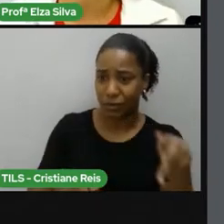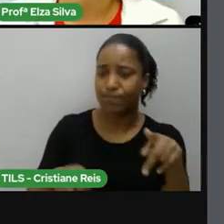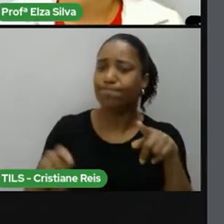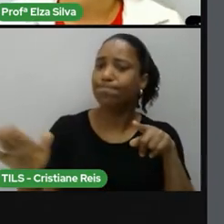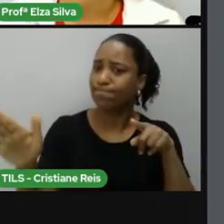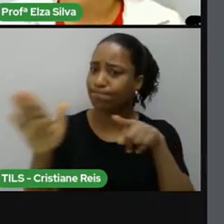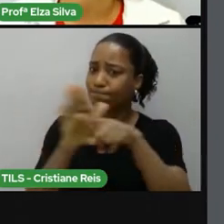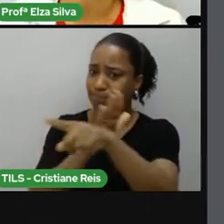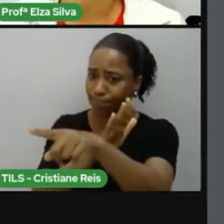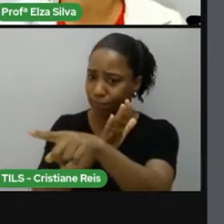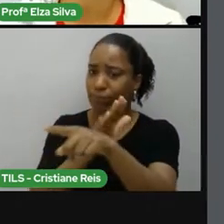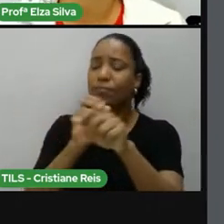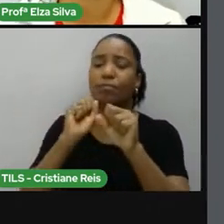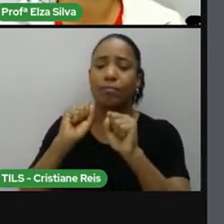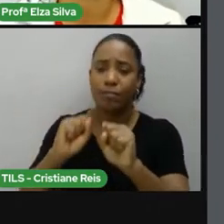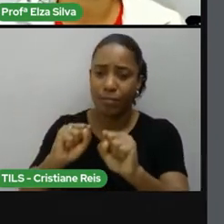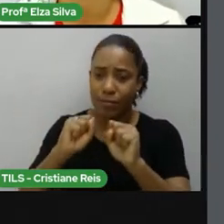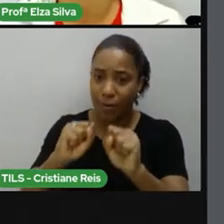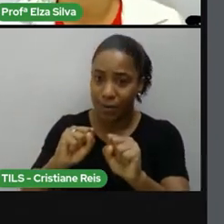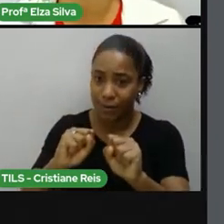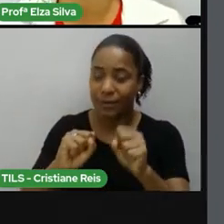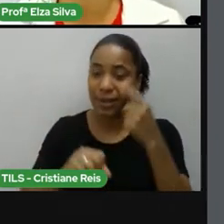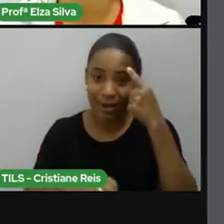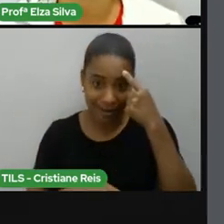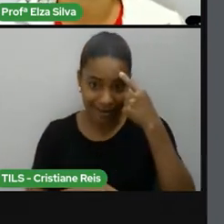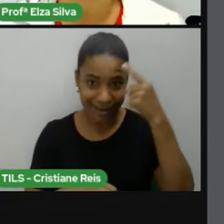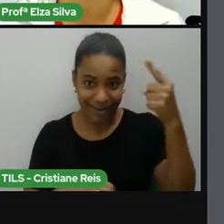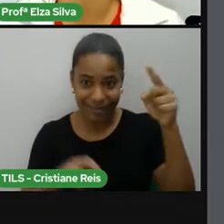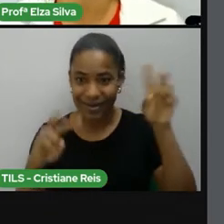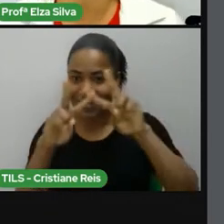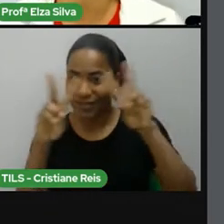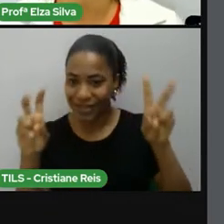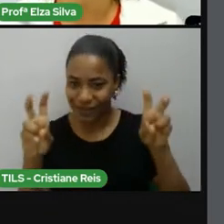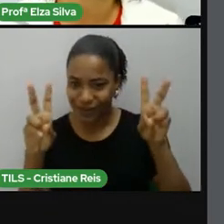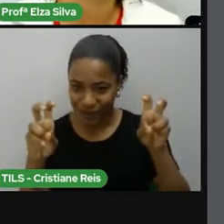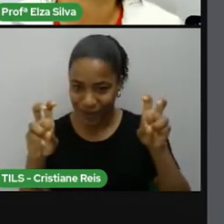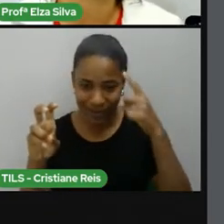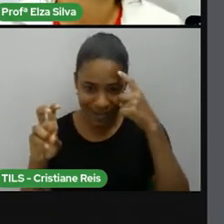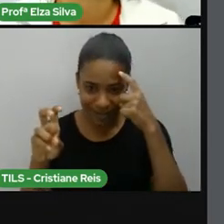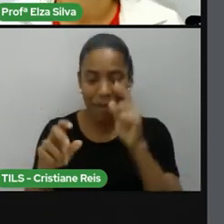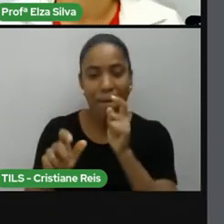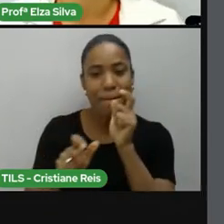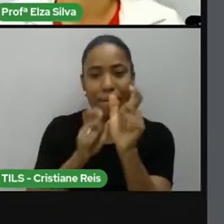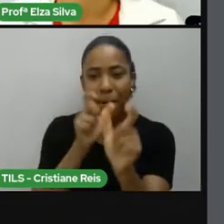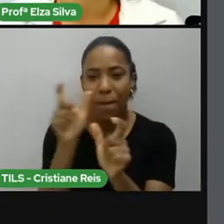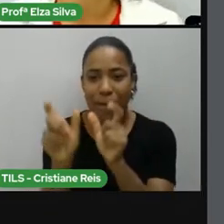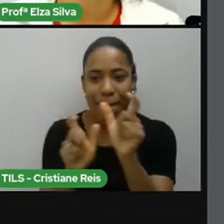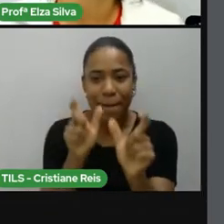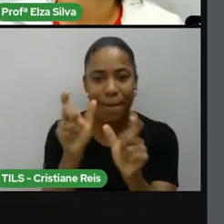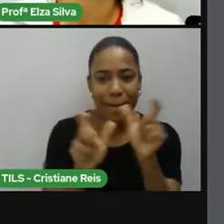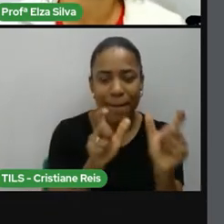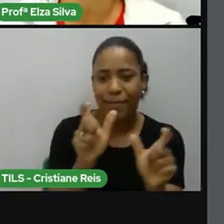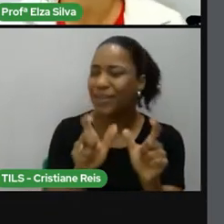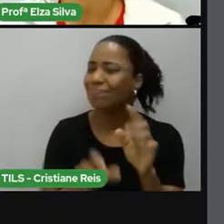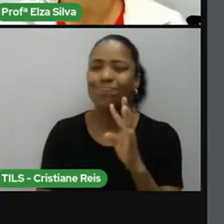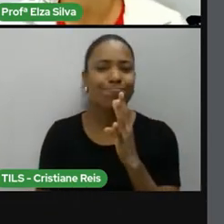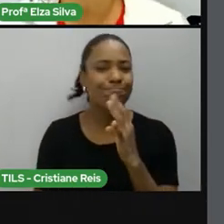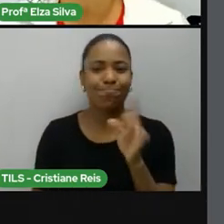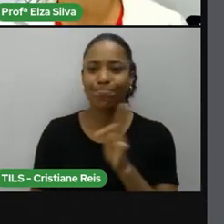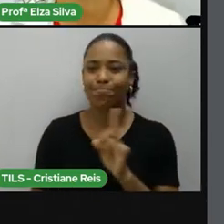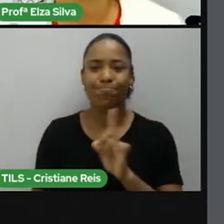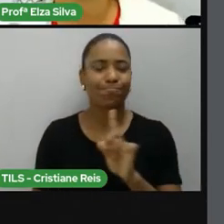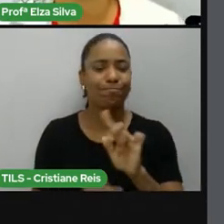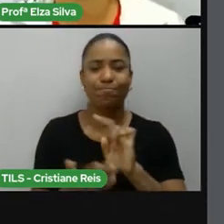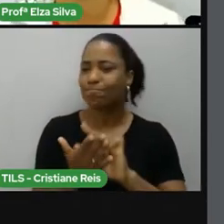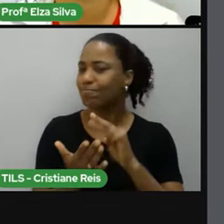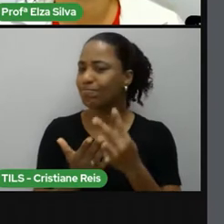aqueles assuntos que forem ditos aqui, todo aquele vocabulário que você não compreender, é importante que